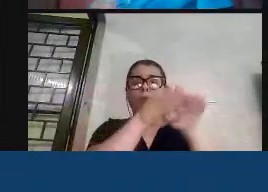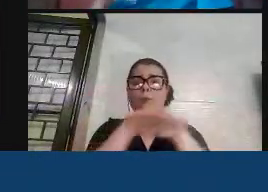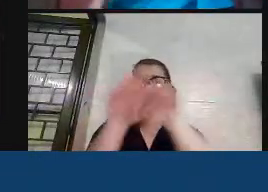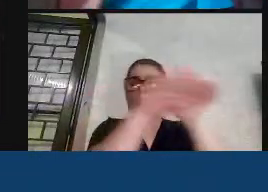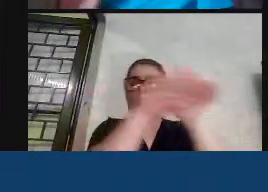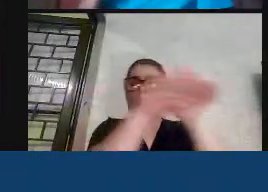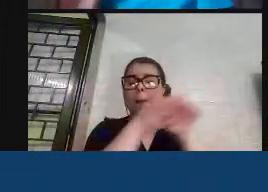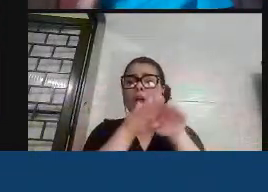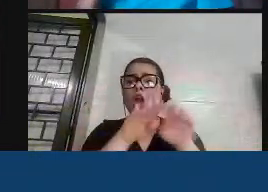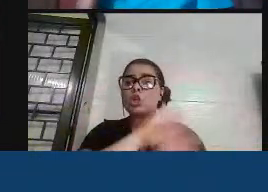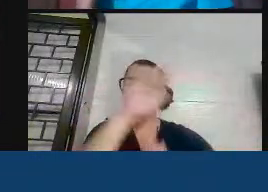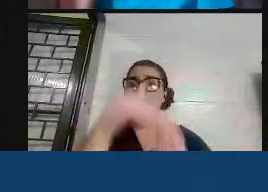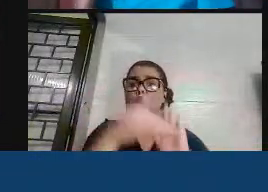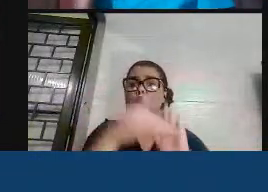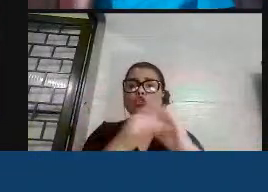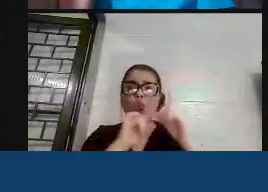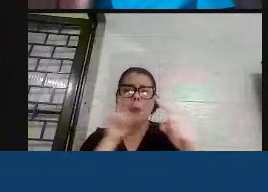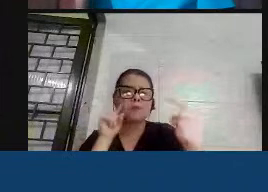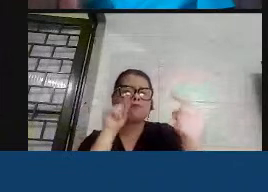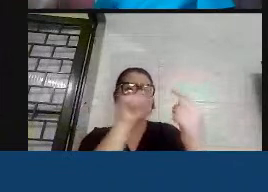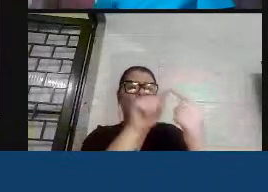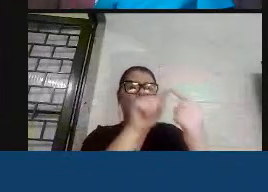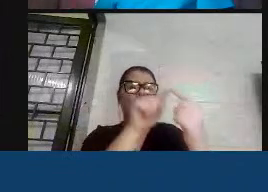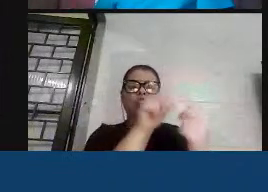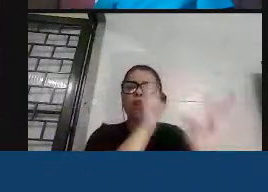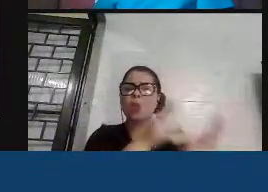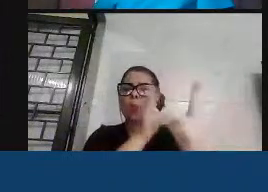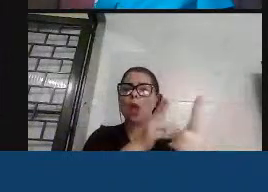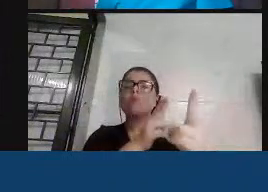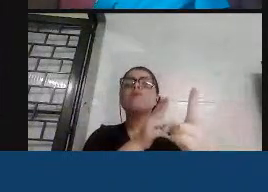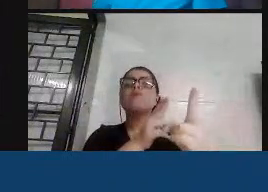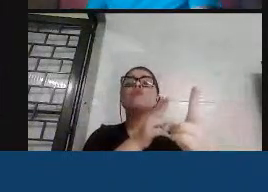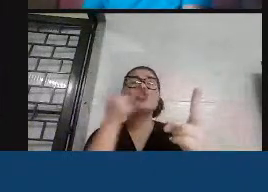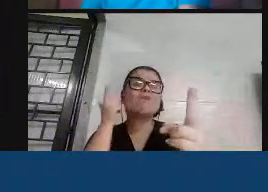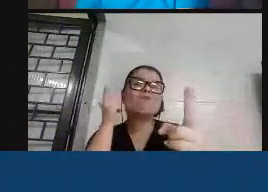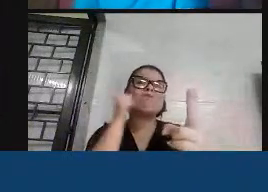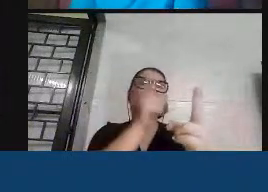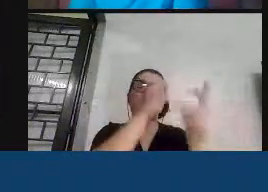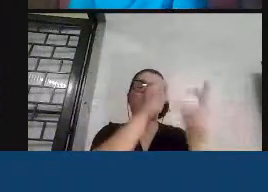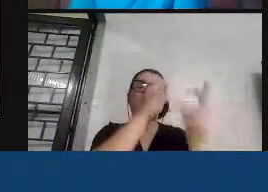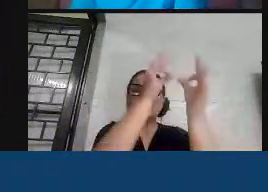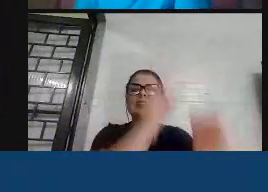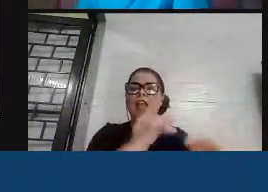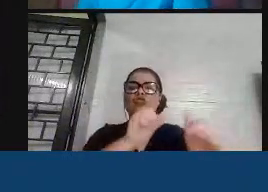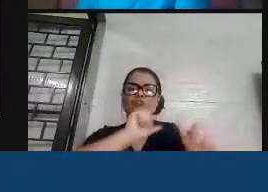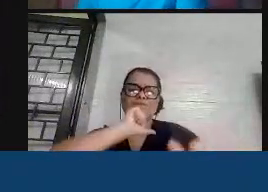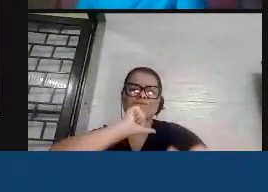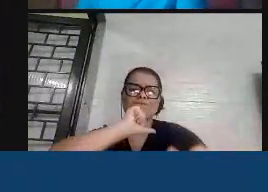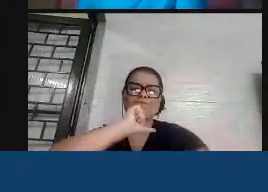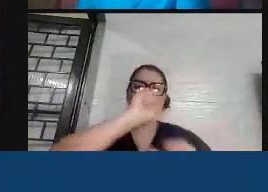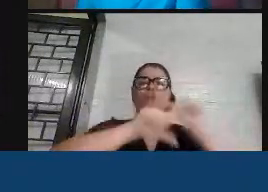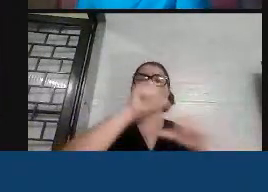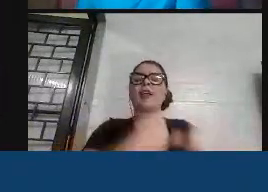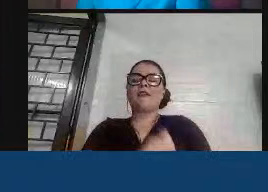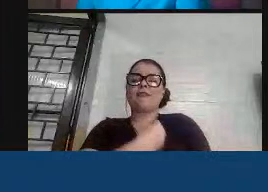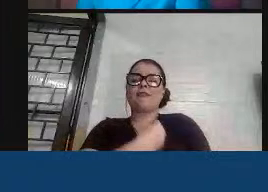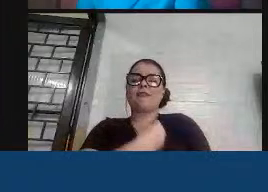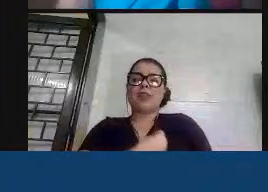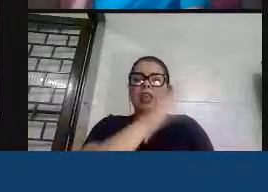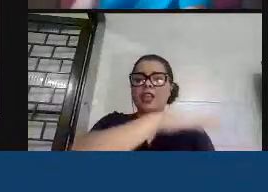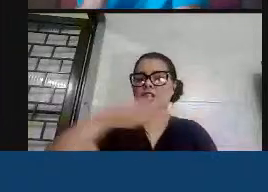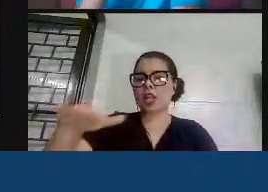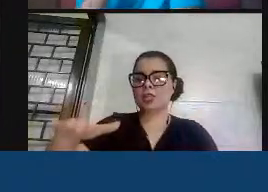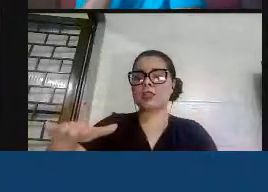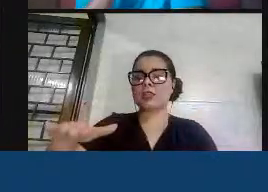objetivo, com a mesma intenção de fazer aquilo dar certo, mudar a vida daquelas crianças e